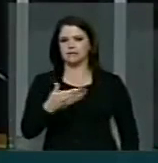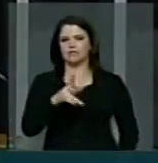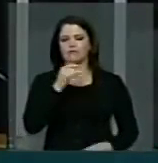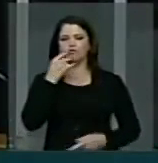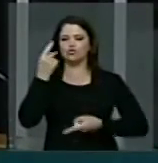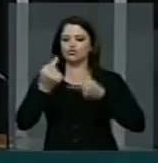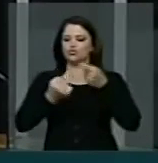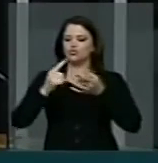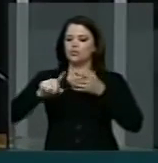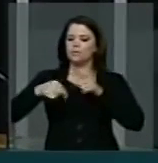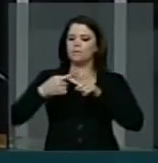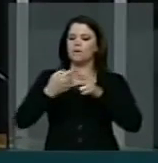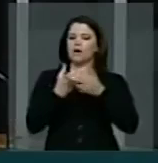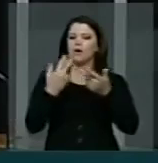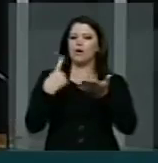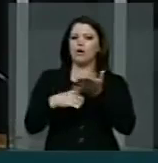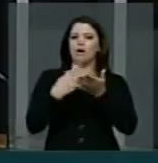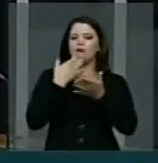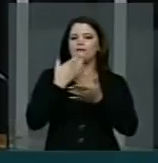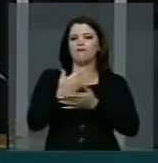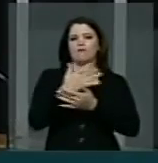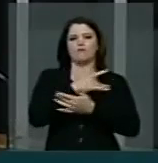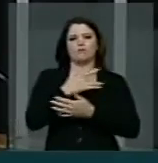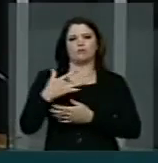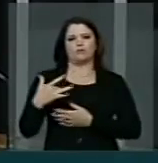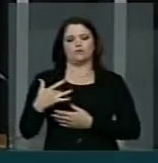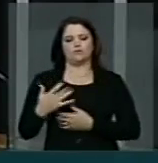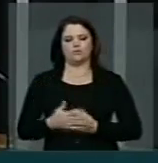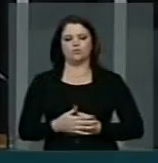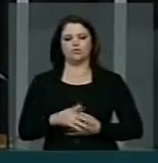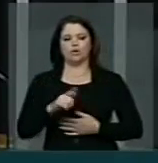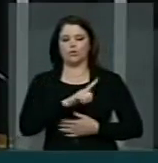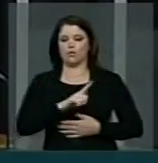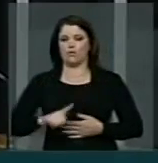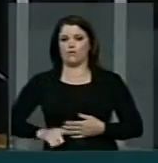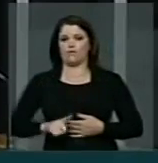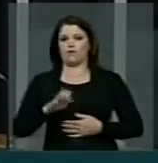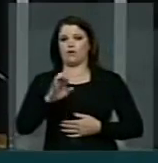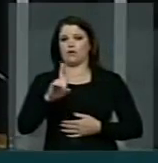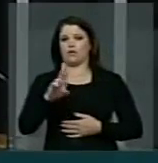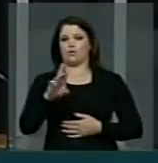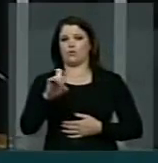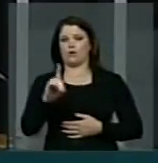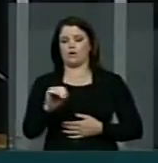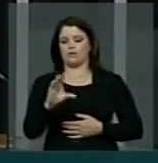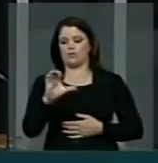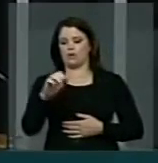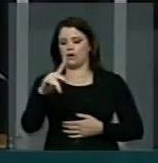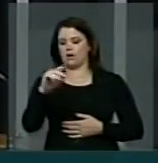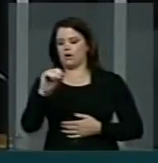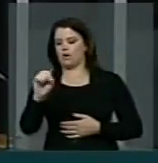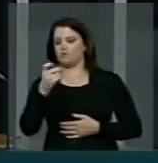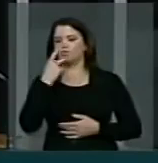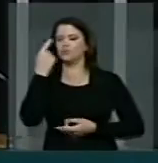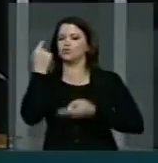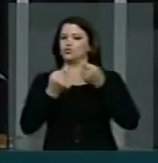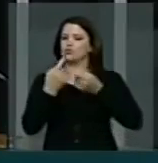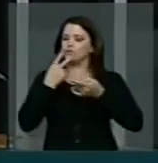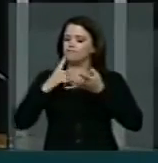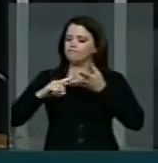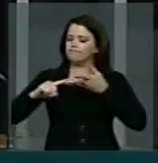debateu mais um pacto pela saúde. O governo de Eduardo Campos, ele tem discutido